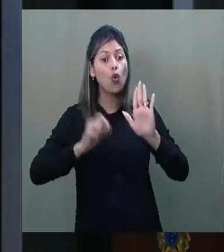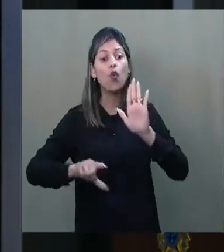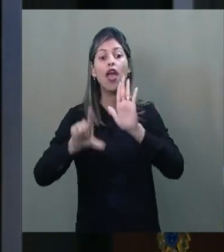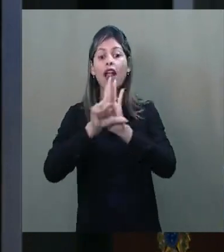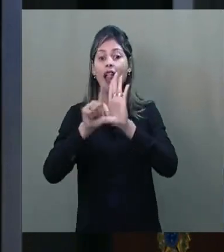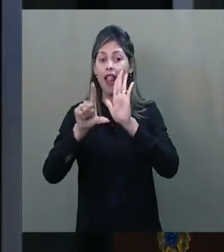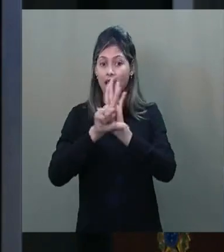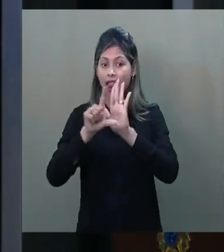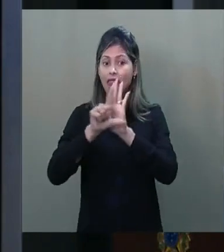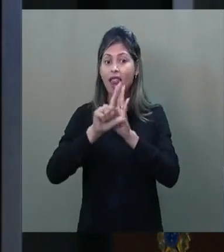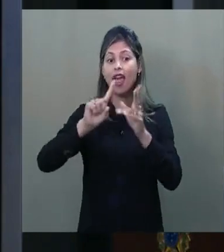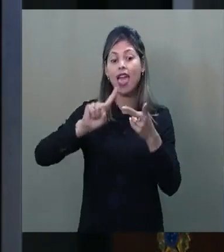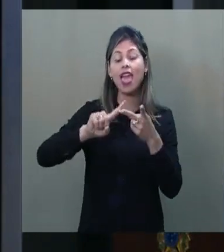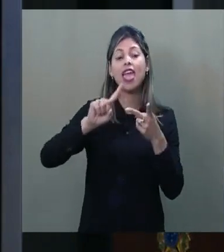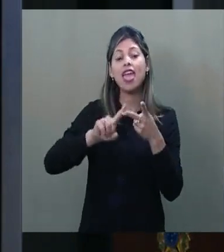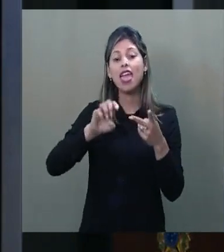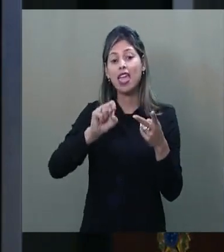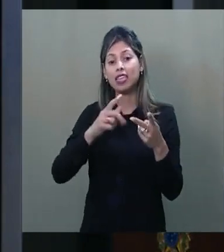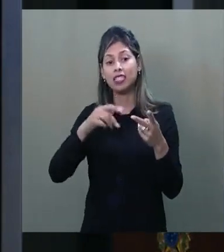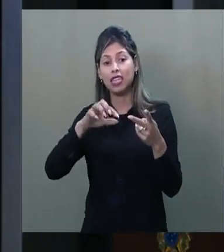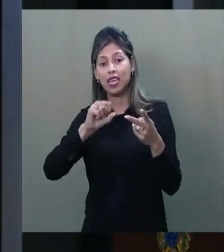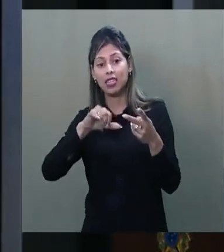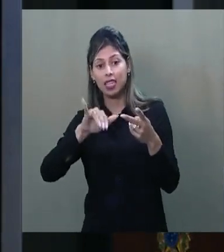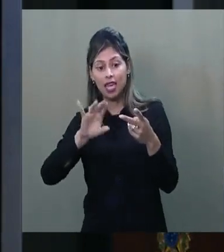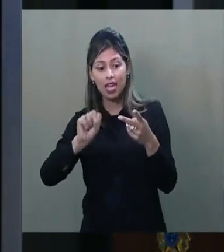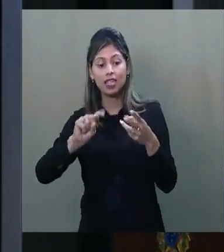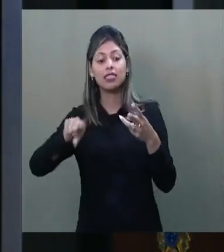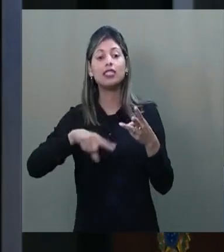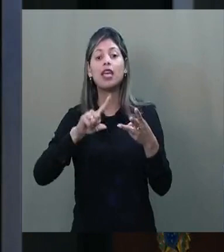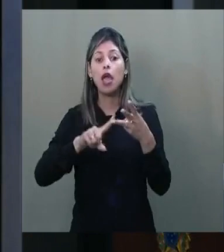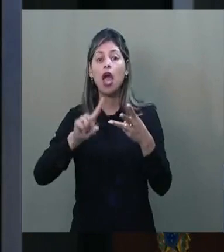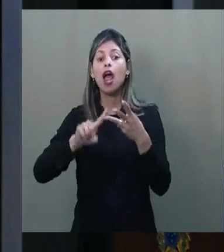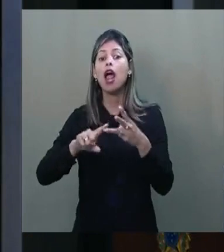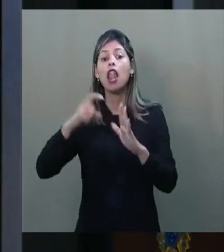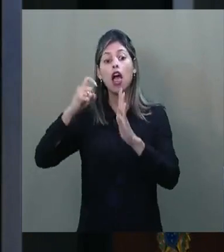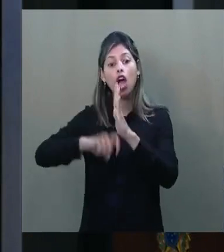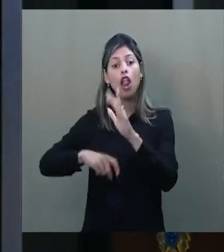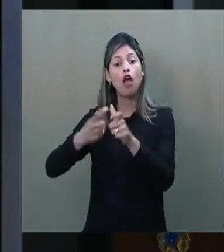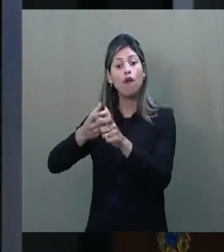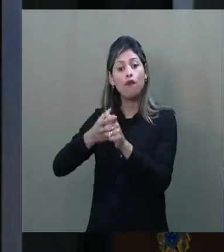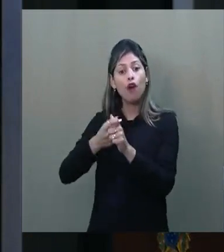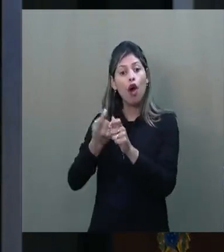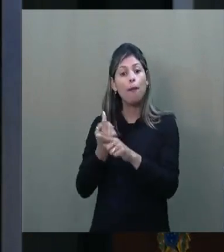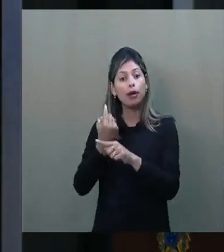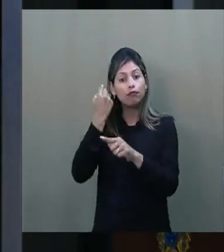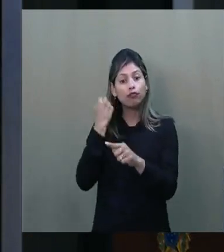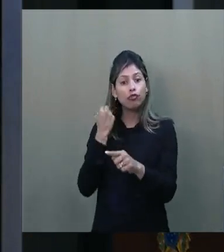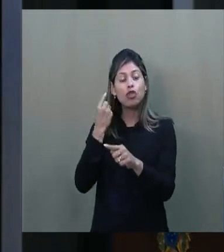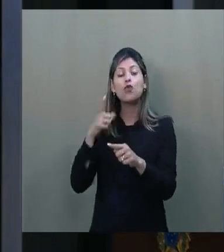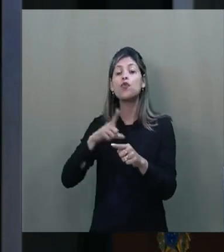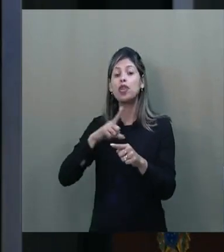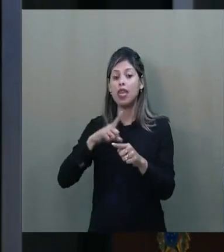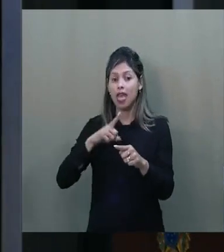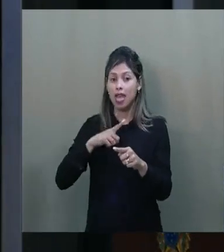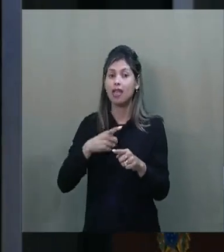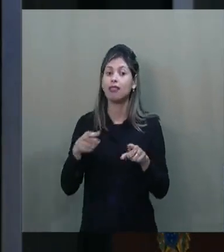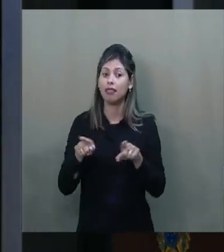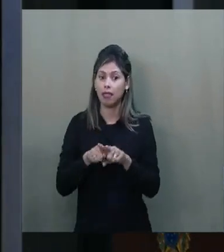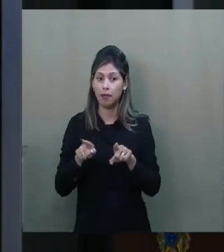o marco legal do saneamento, a reforma da Previdência. Trouxemos aqui soluções